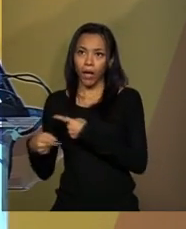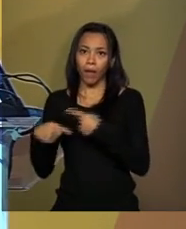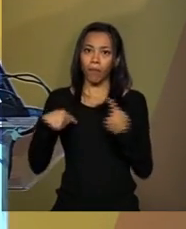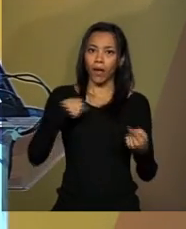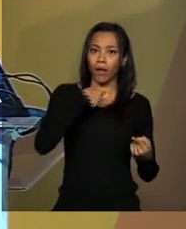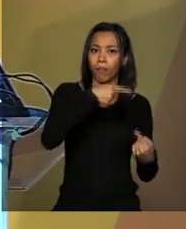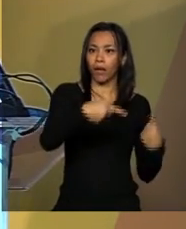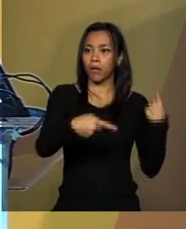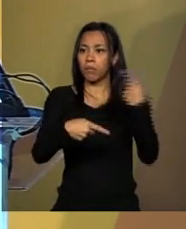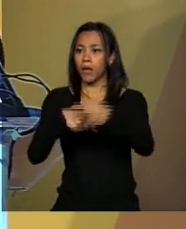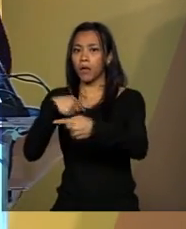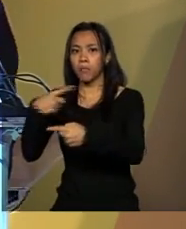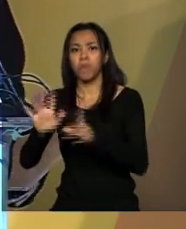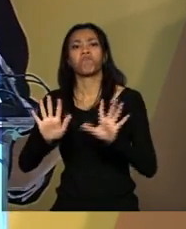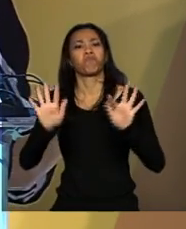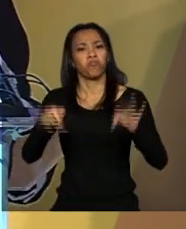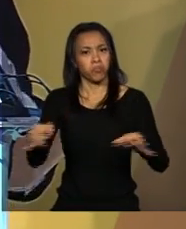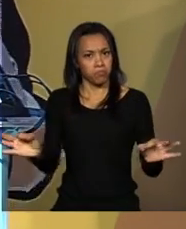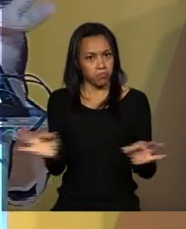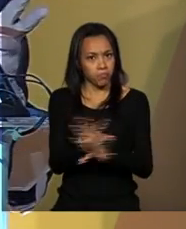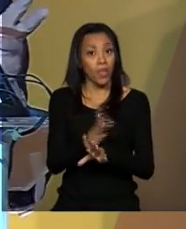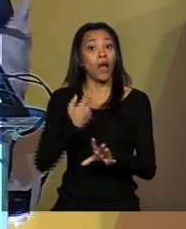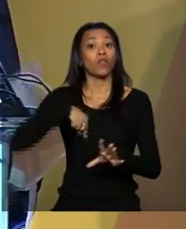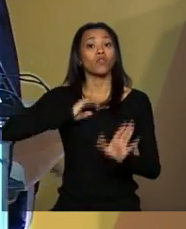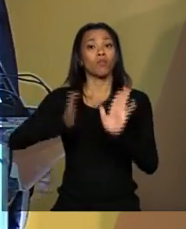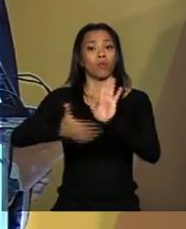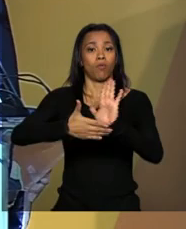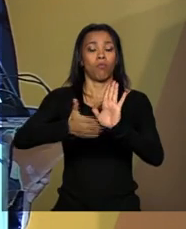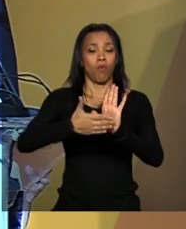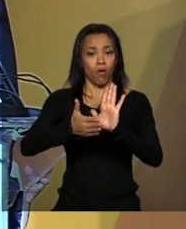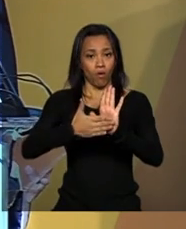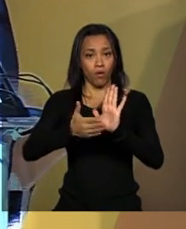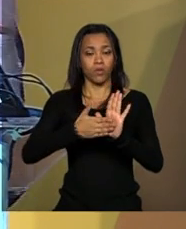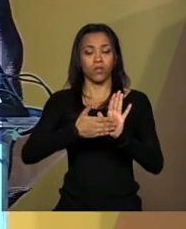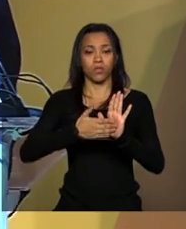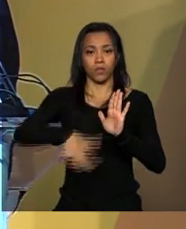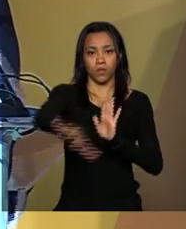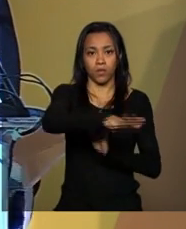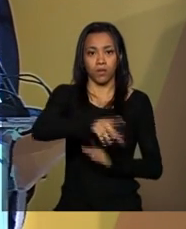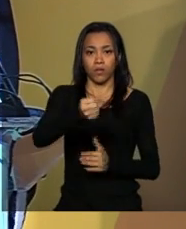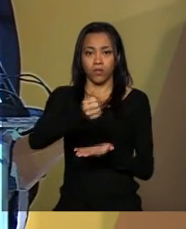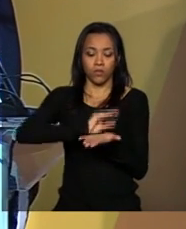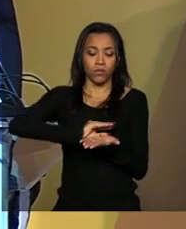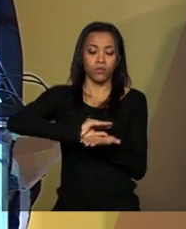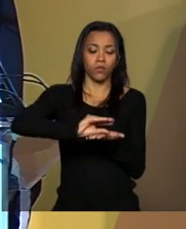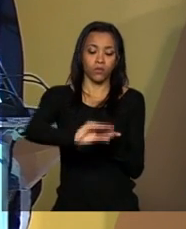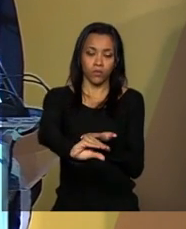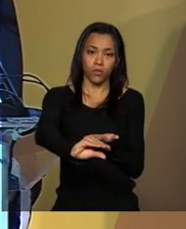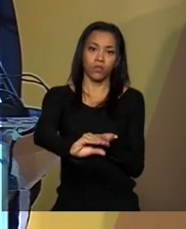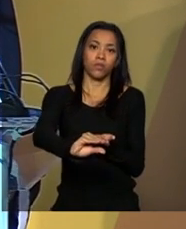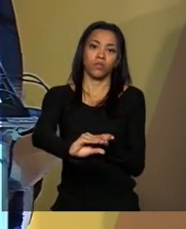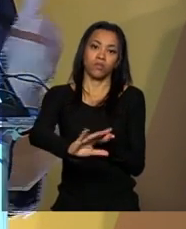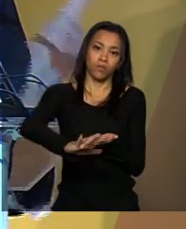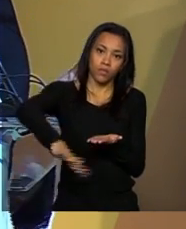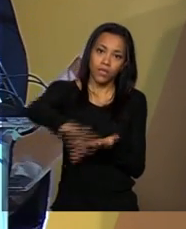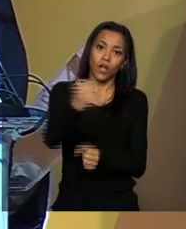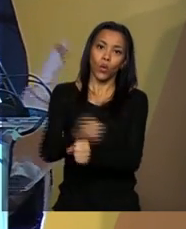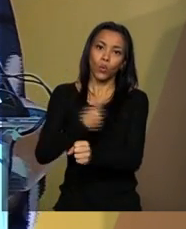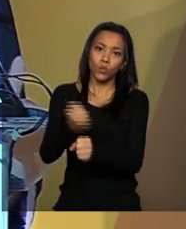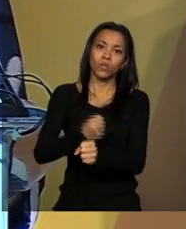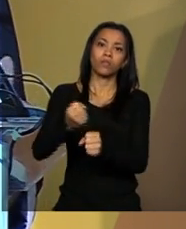nossa proposta de investimento agora em infraestrutura.